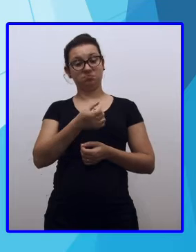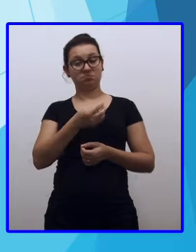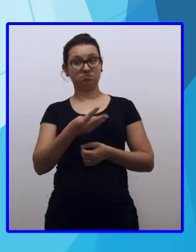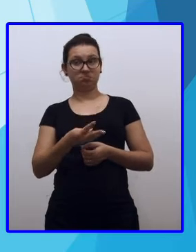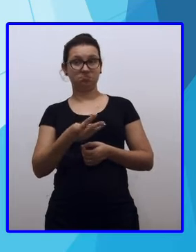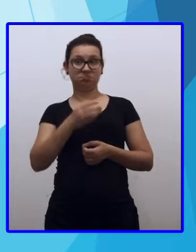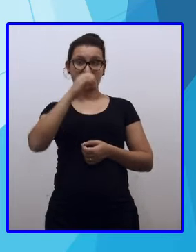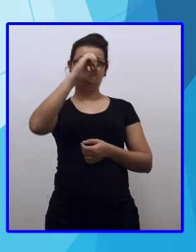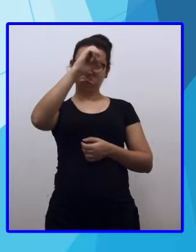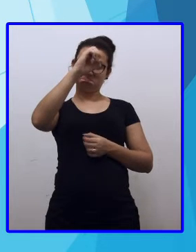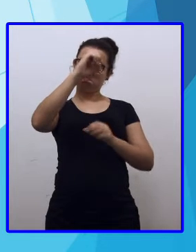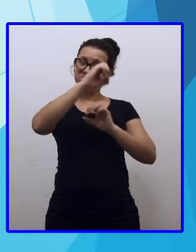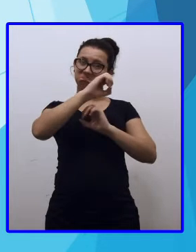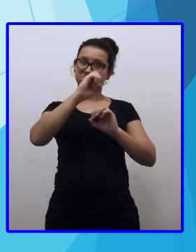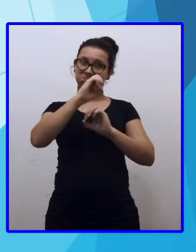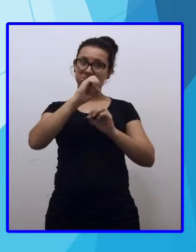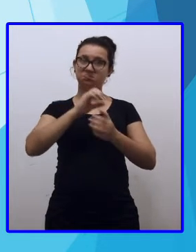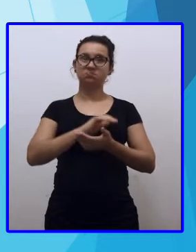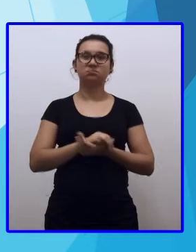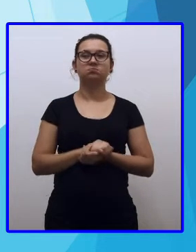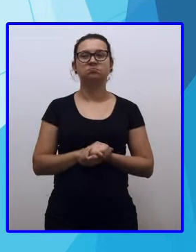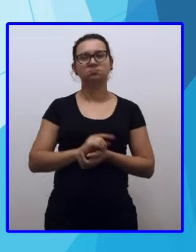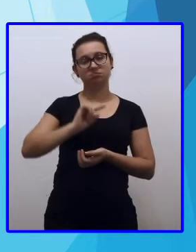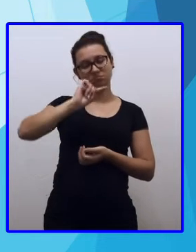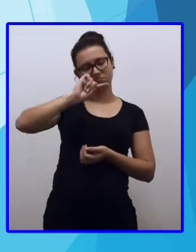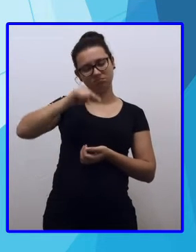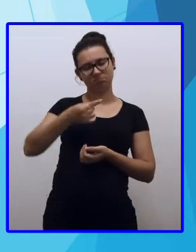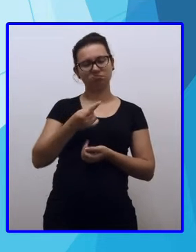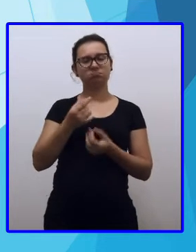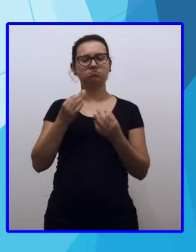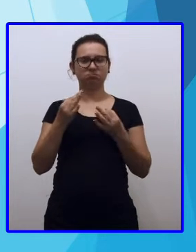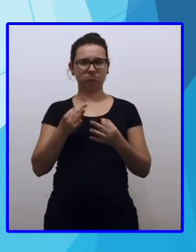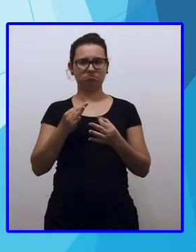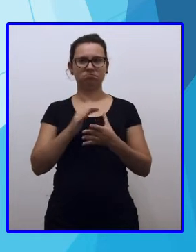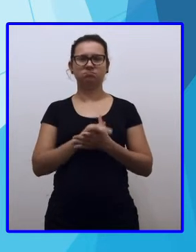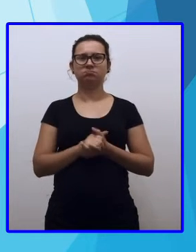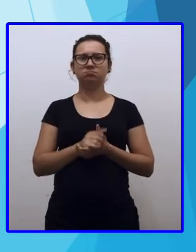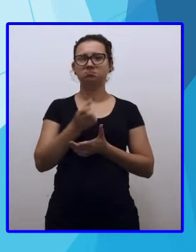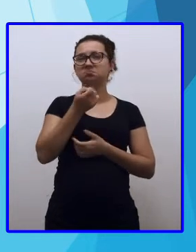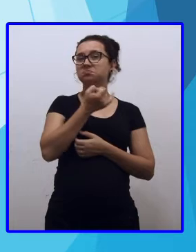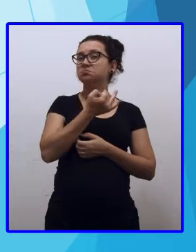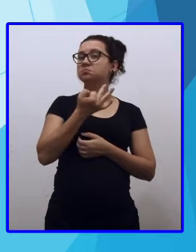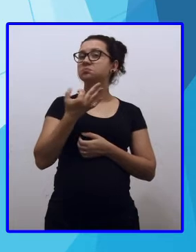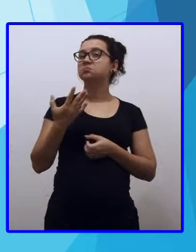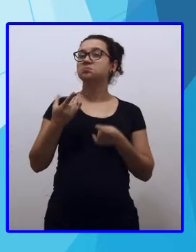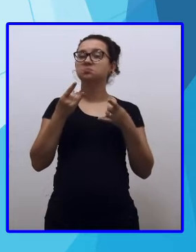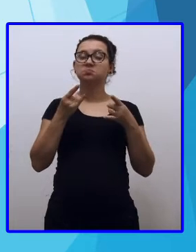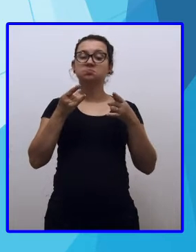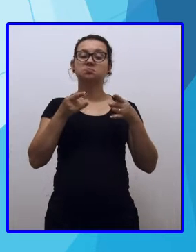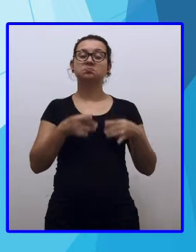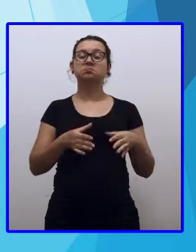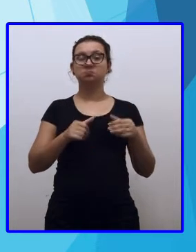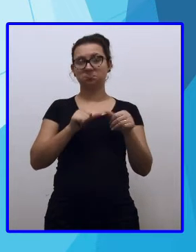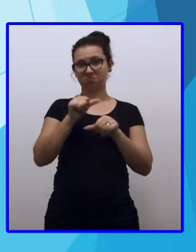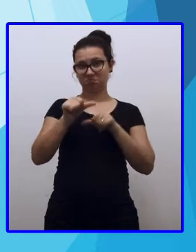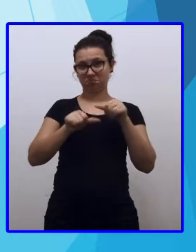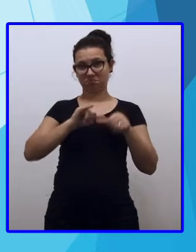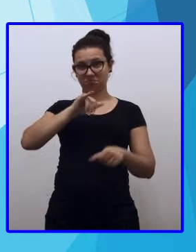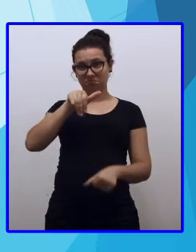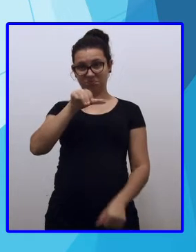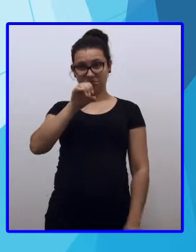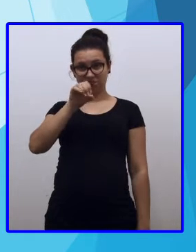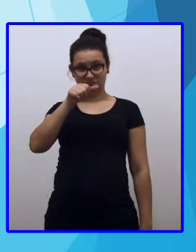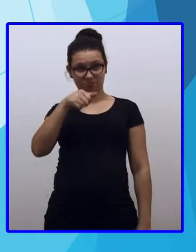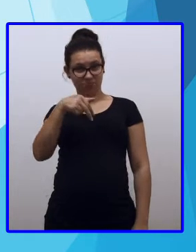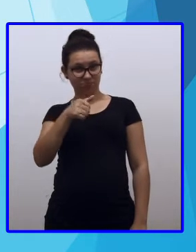Zero menos nada, zero. E a vírgula no lugar da vírgula. Quanto Joana recebeu de troco? Joana